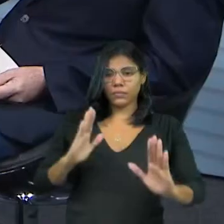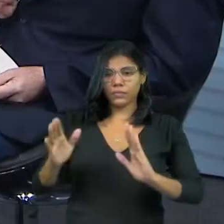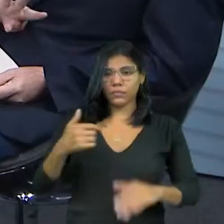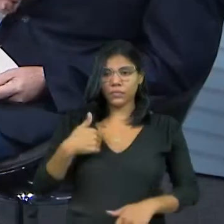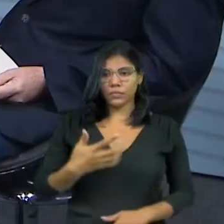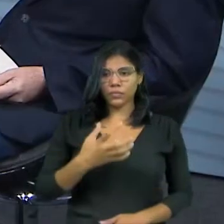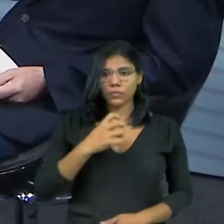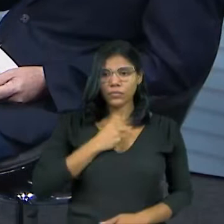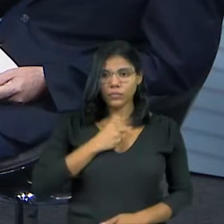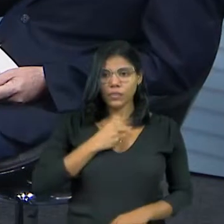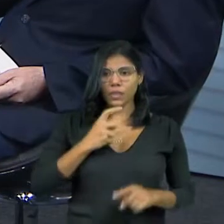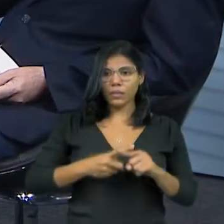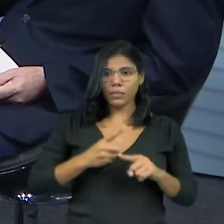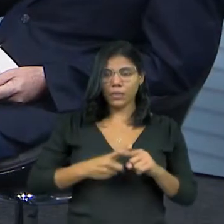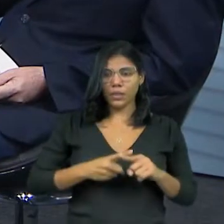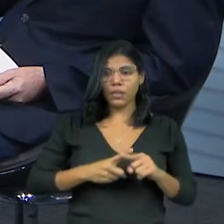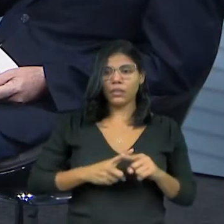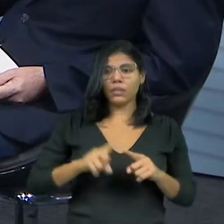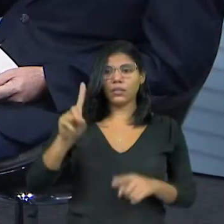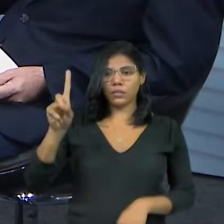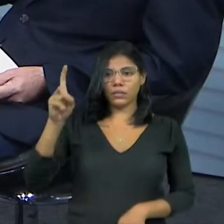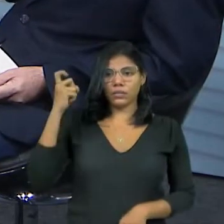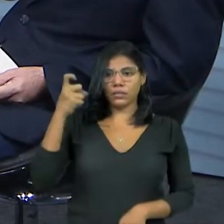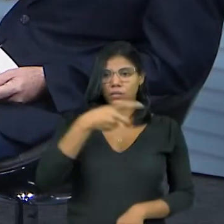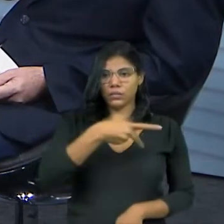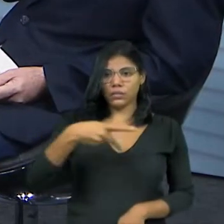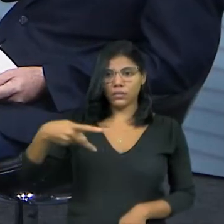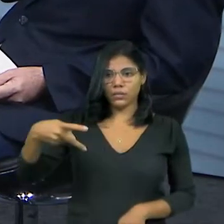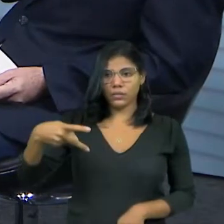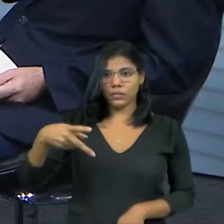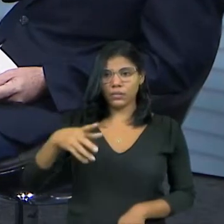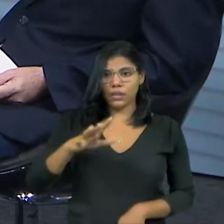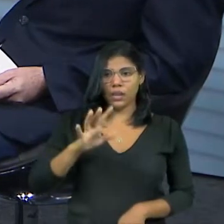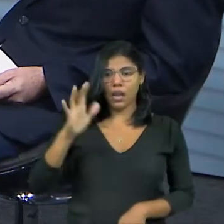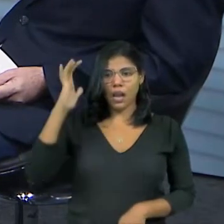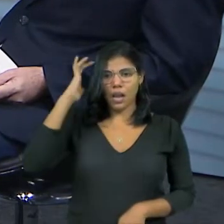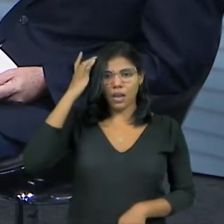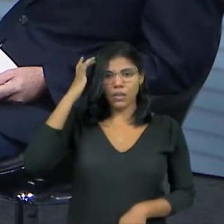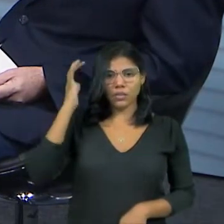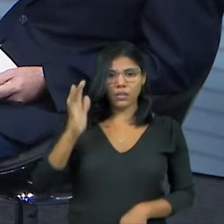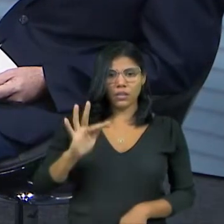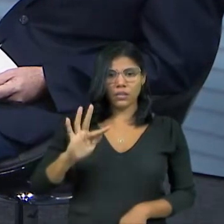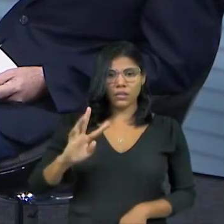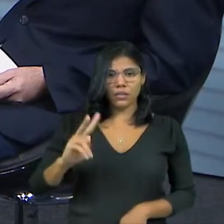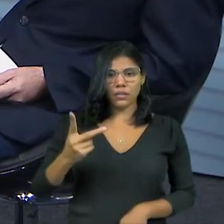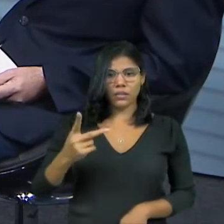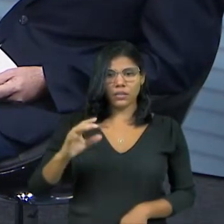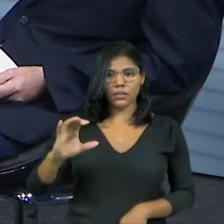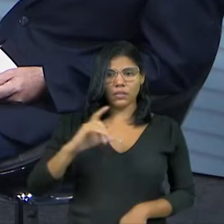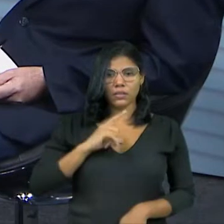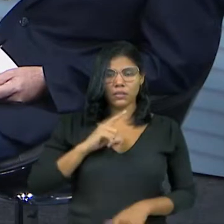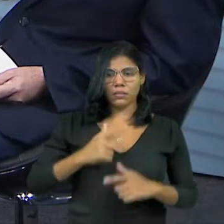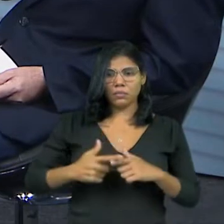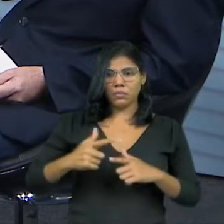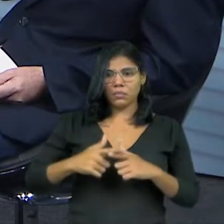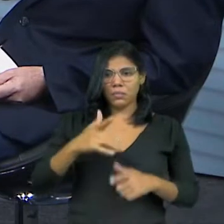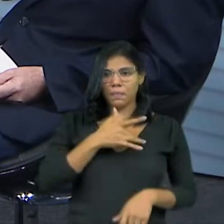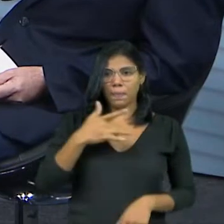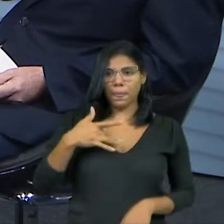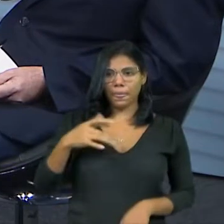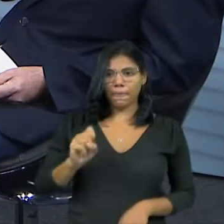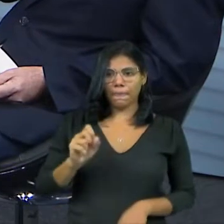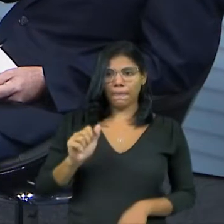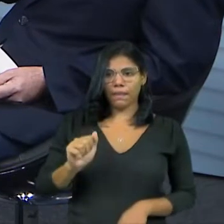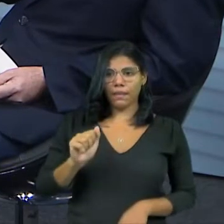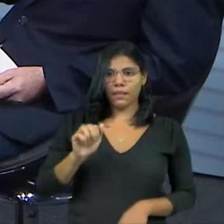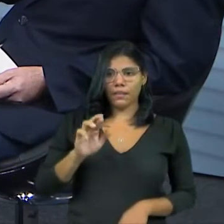estavam lá os ex-presidentes. Sim. Parece que não estava o Fernando Henrique. Não, o Henrique não estava, não. Eu problema de saúde. Estava o Sarney. O Colo